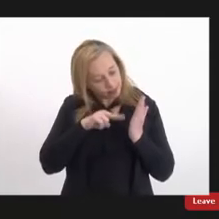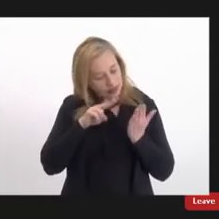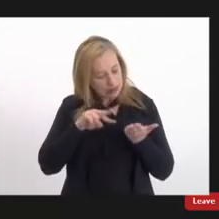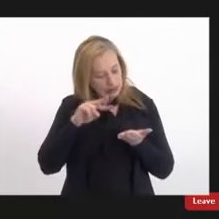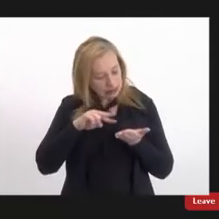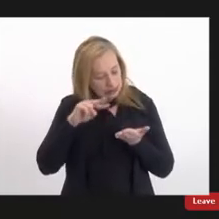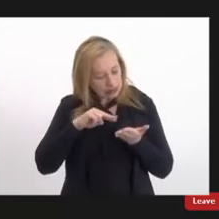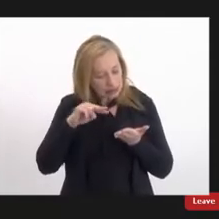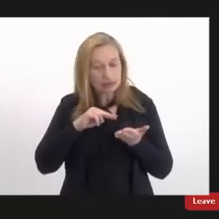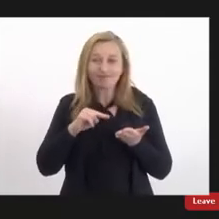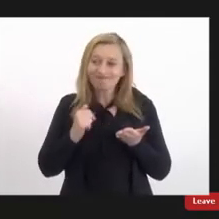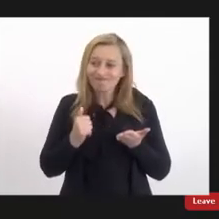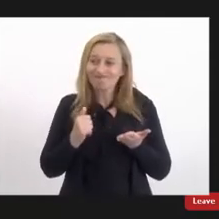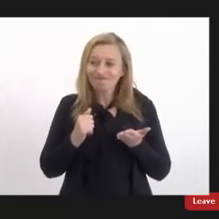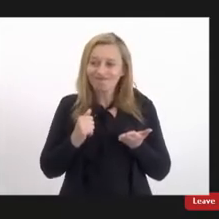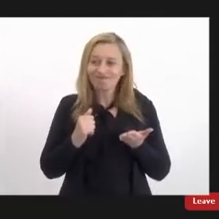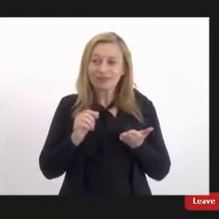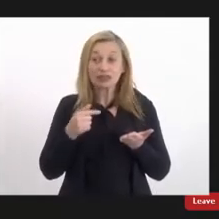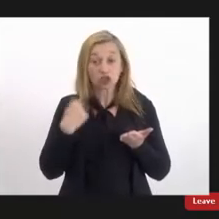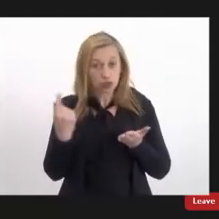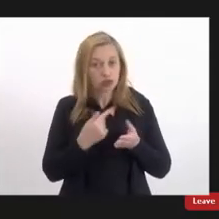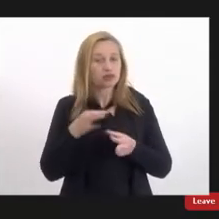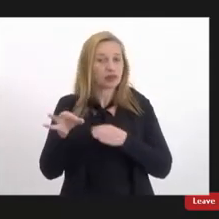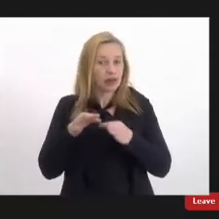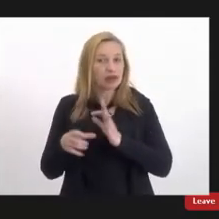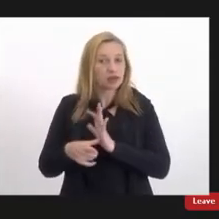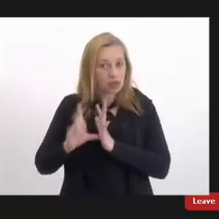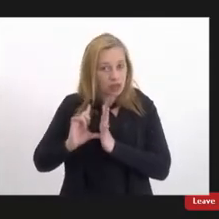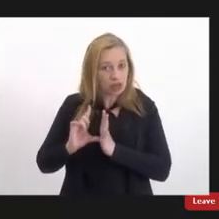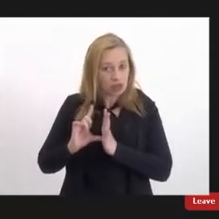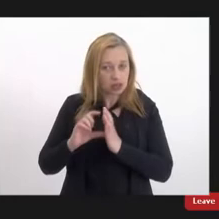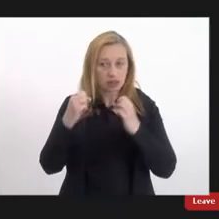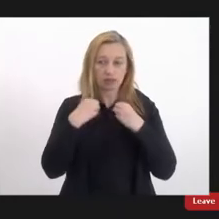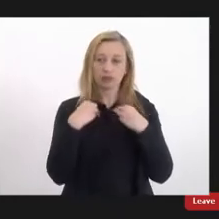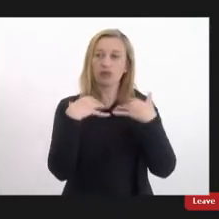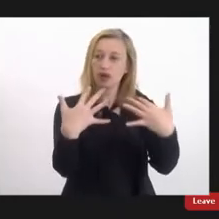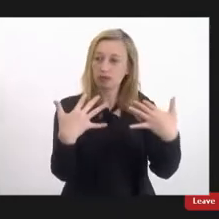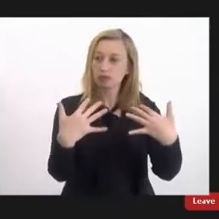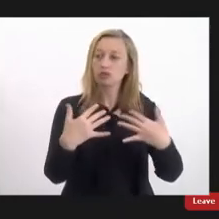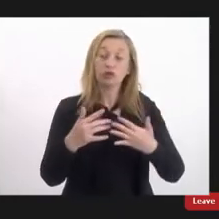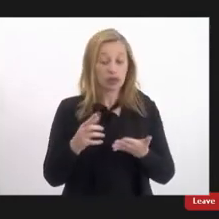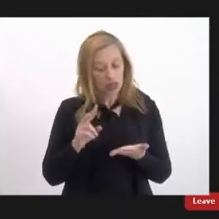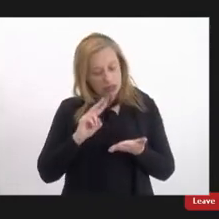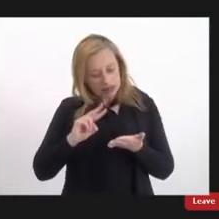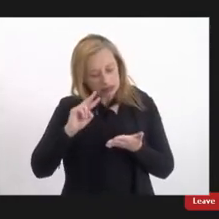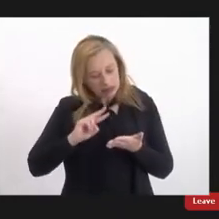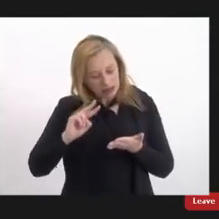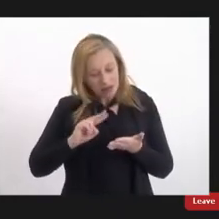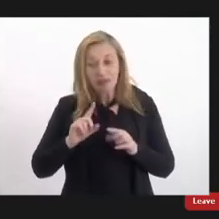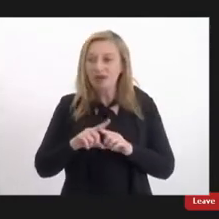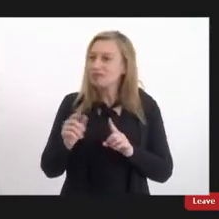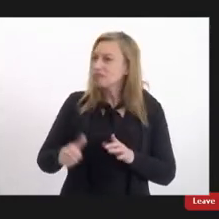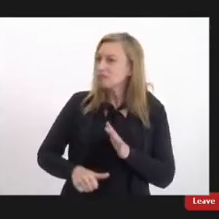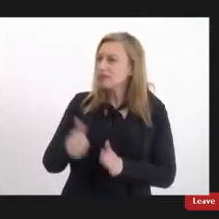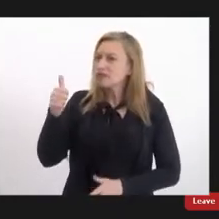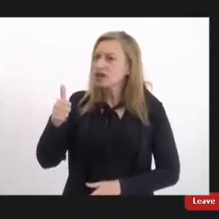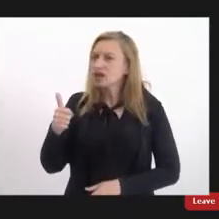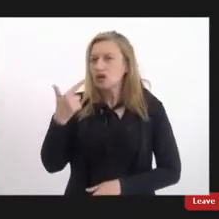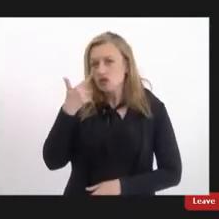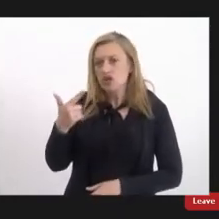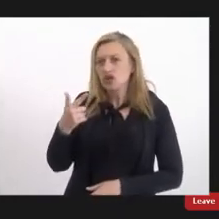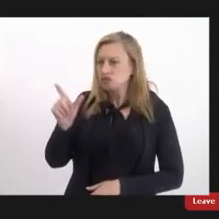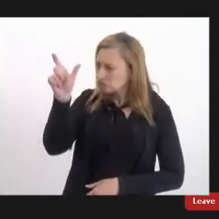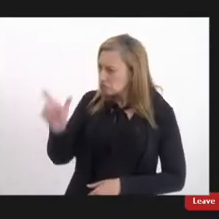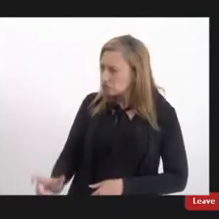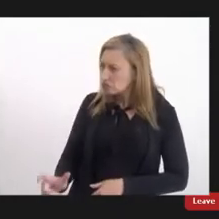porque a gente né se prepara obviamente para uma audiência pública mas é a primeira vez que eu vejo alguém